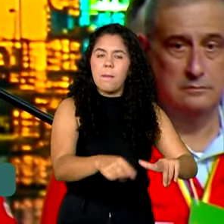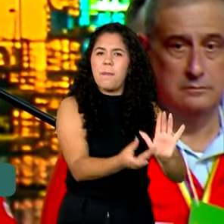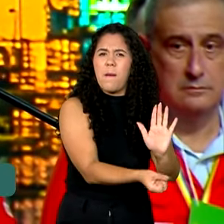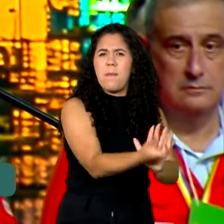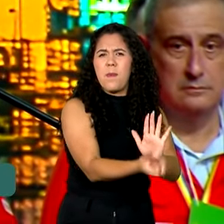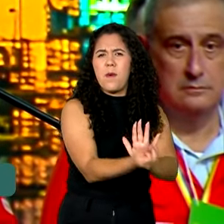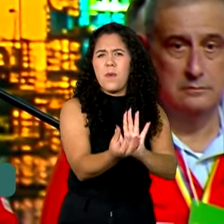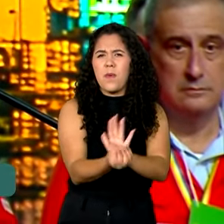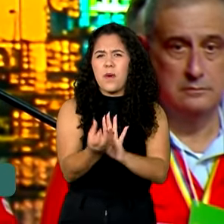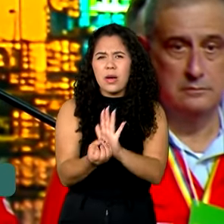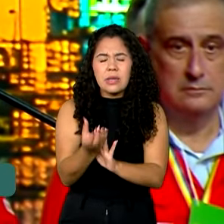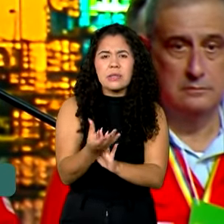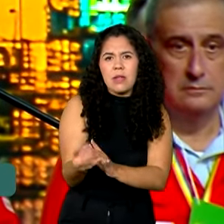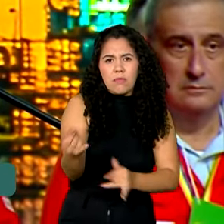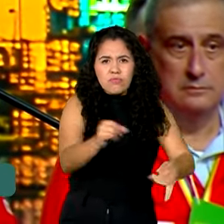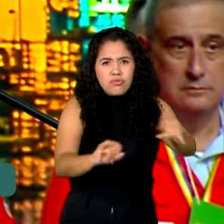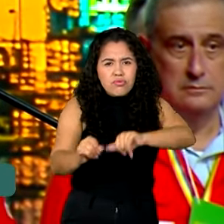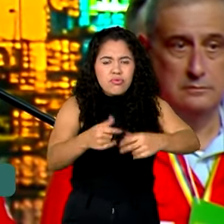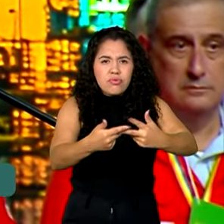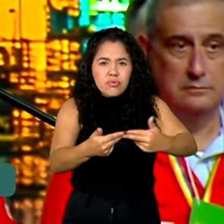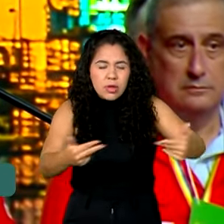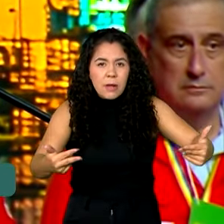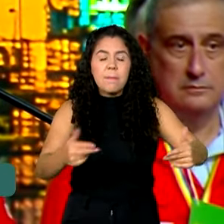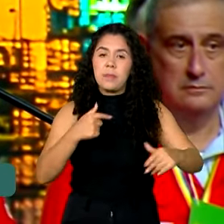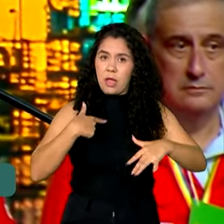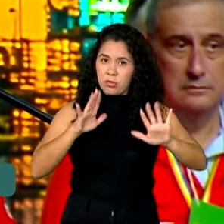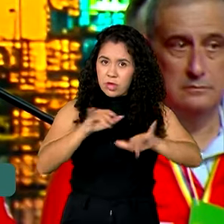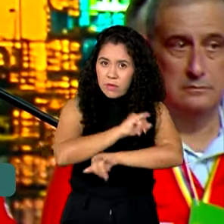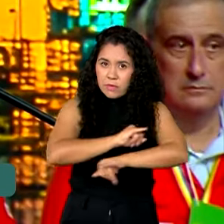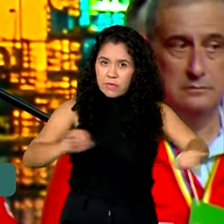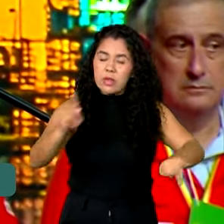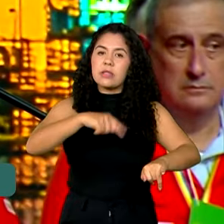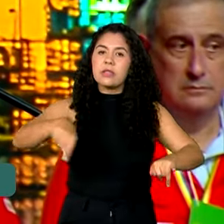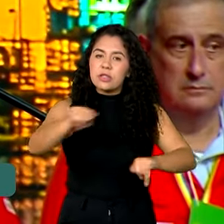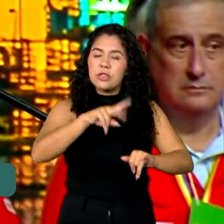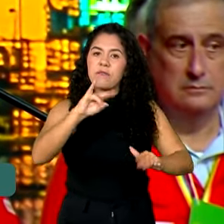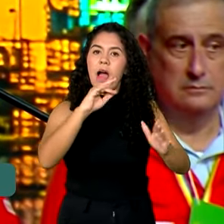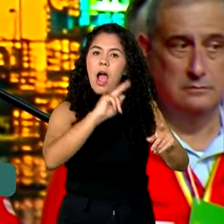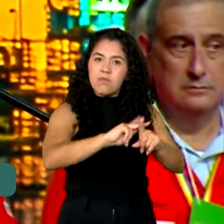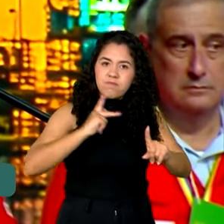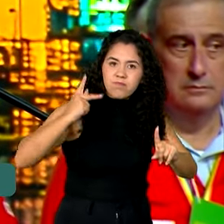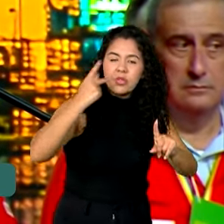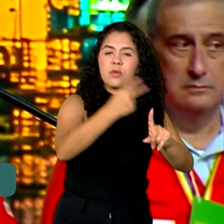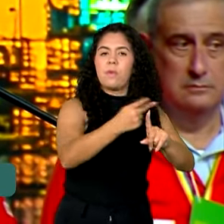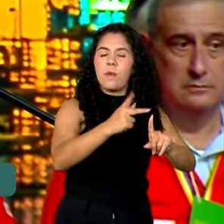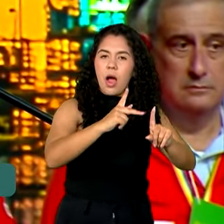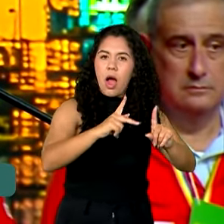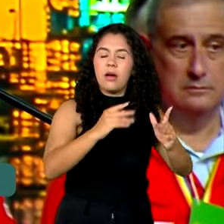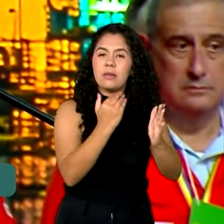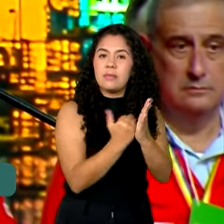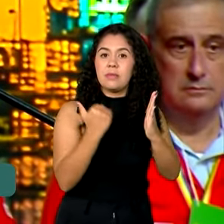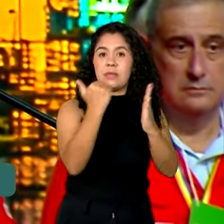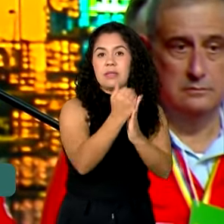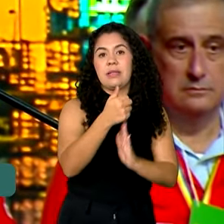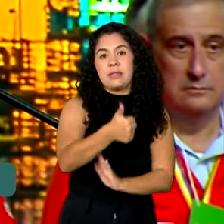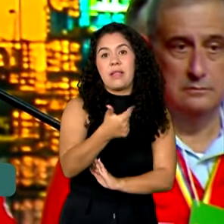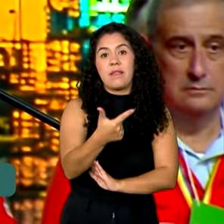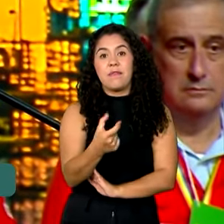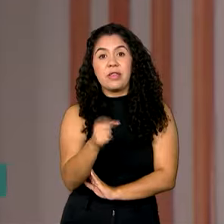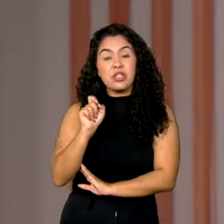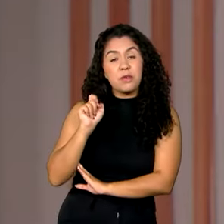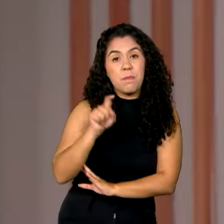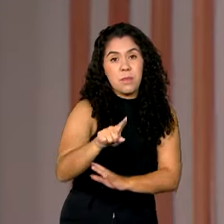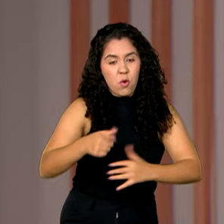produção de derivados. Eu falei para vocês que a gente vai aumentar a produção de derivados em 120 mil barris por dia.